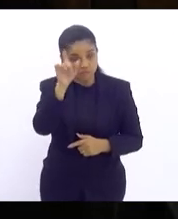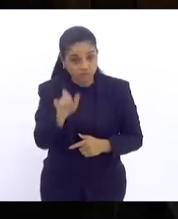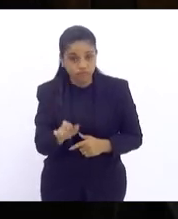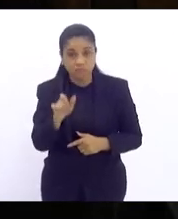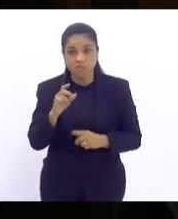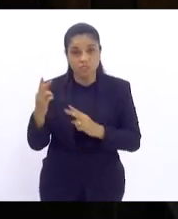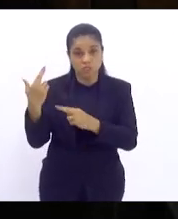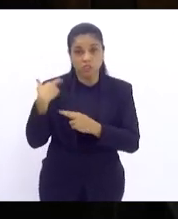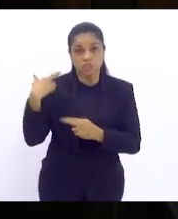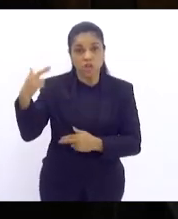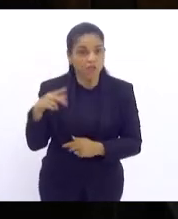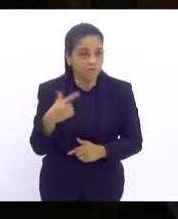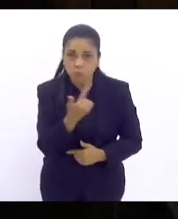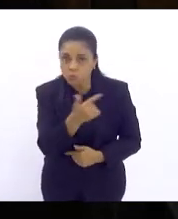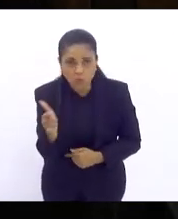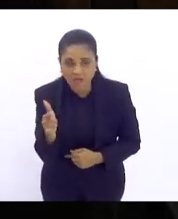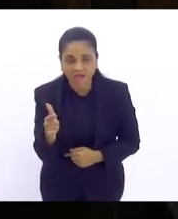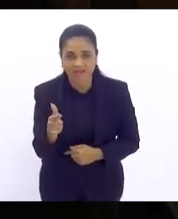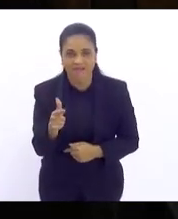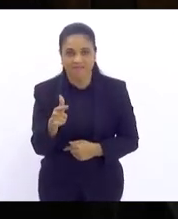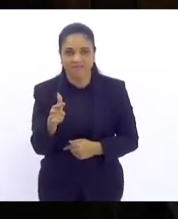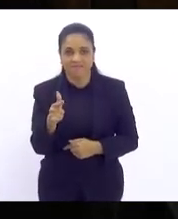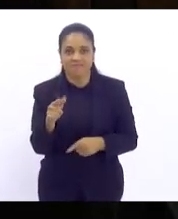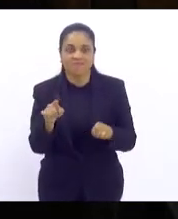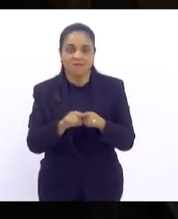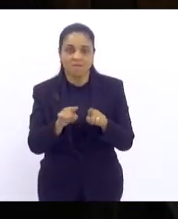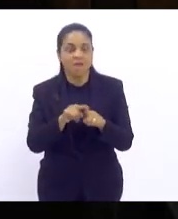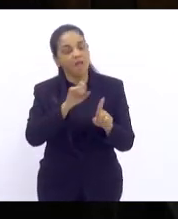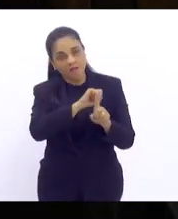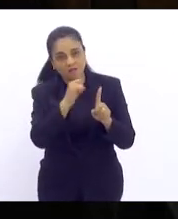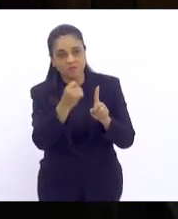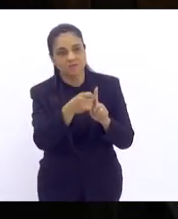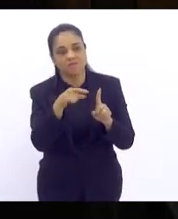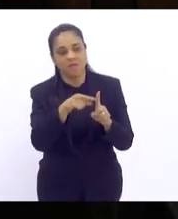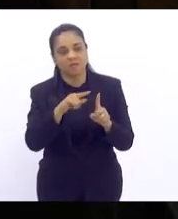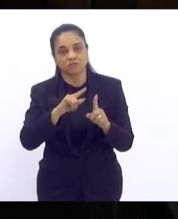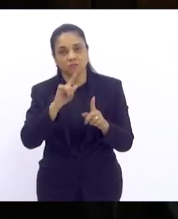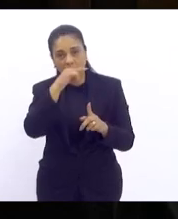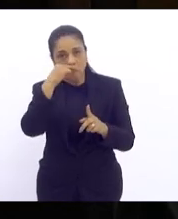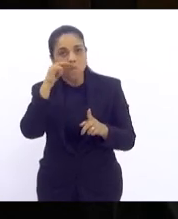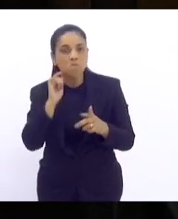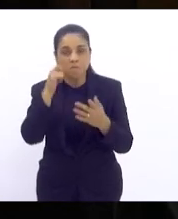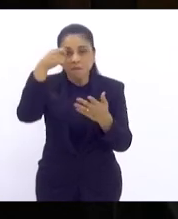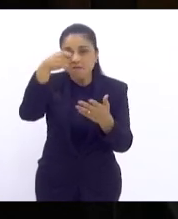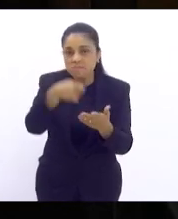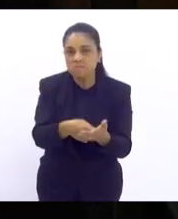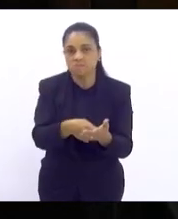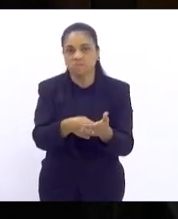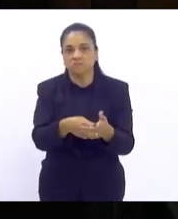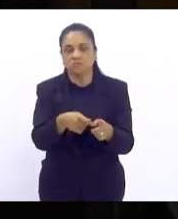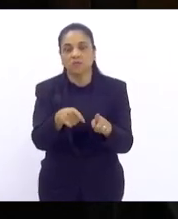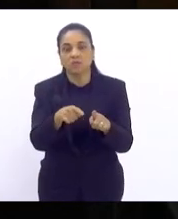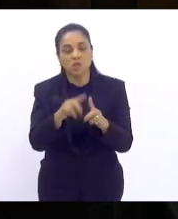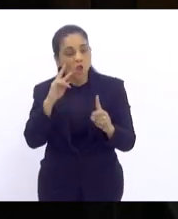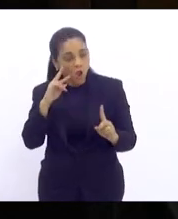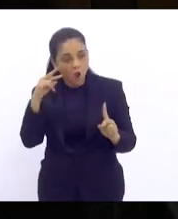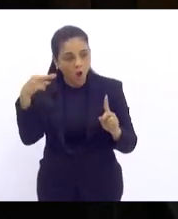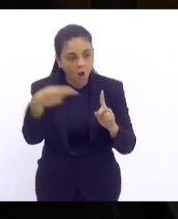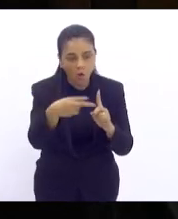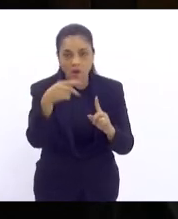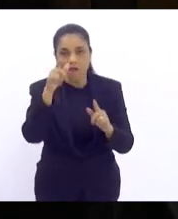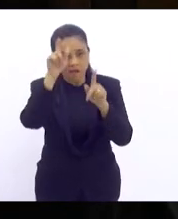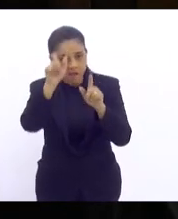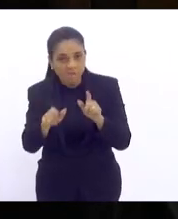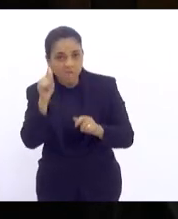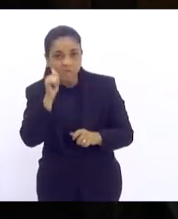cargos de poder isso também remonta essa sociedade patriarcal que vai olhar para essa mulher só no mundo